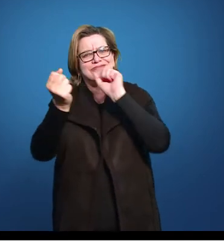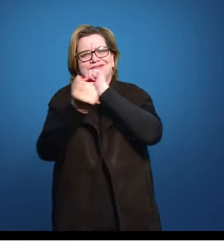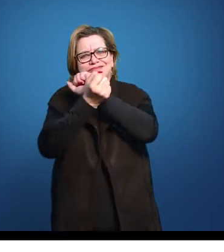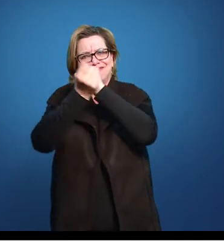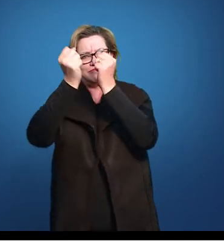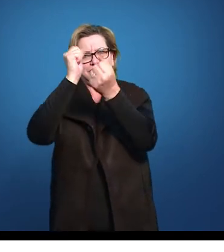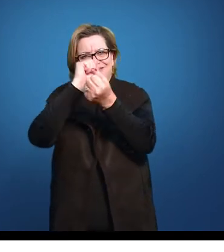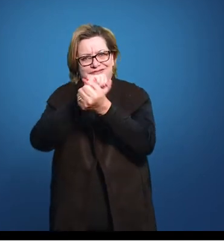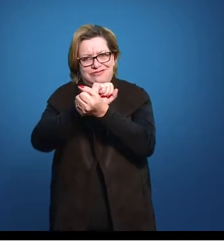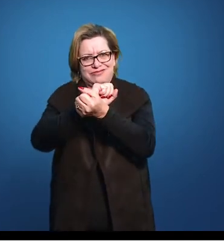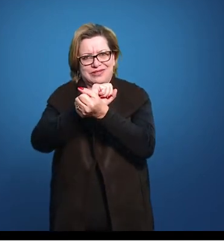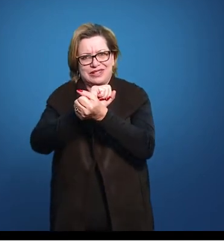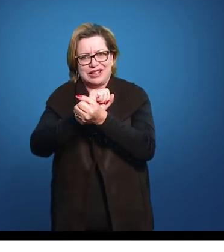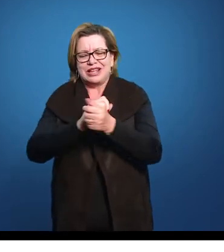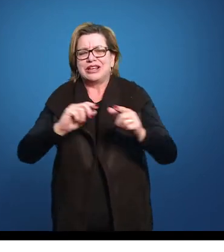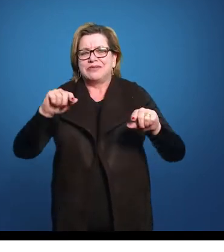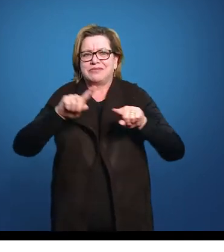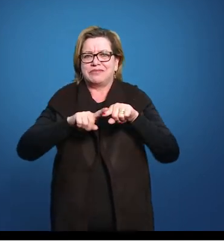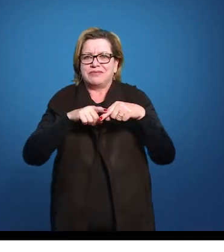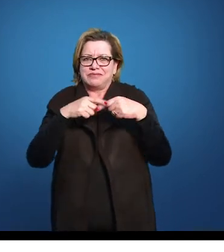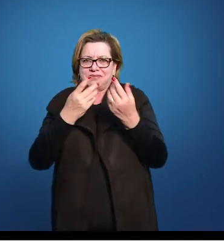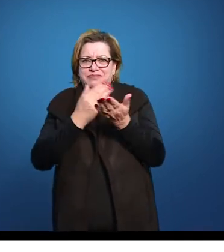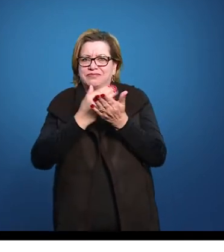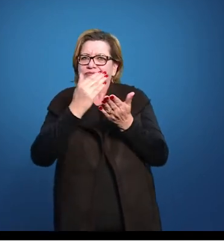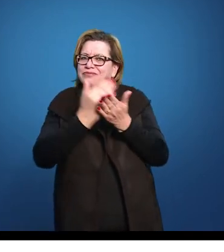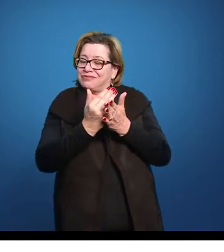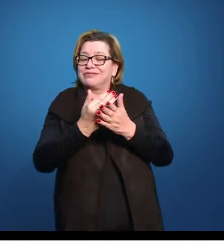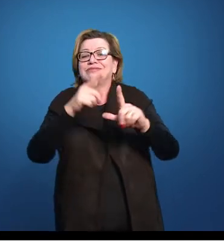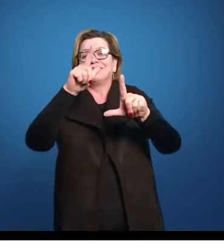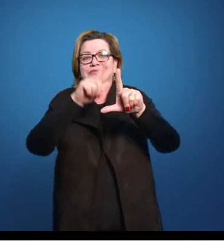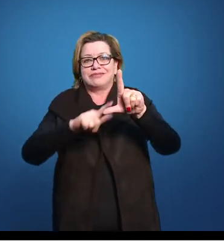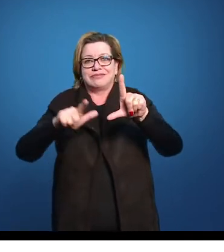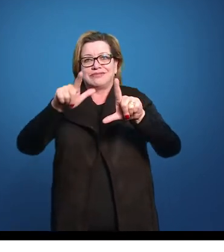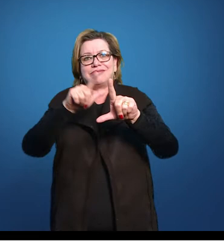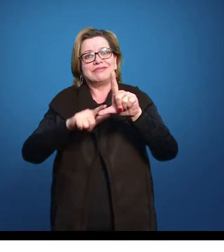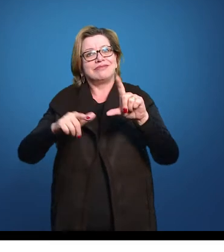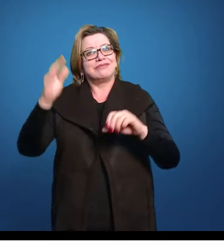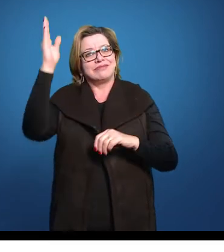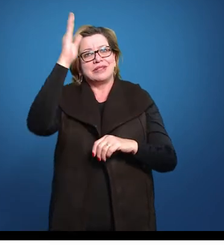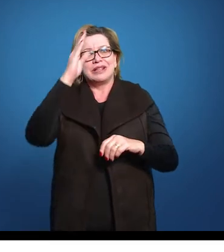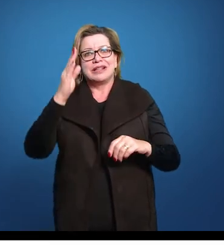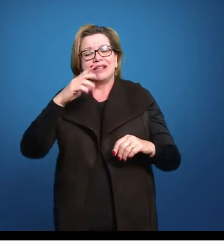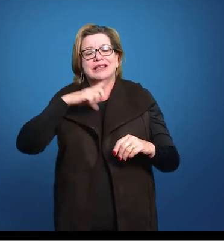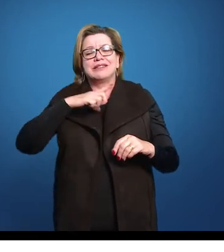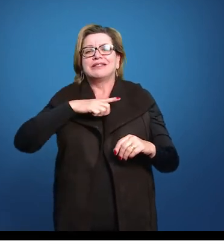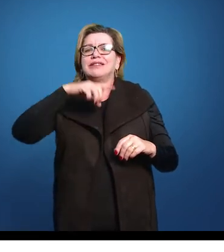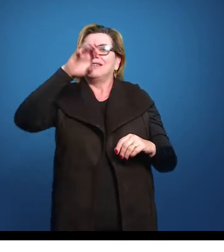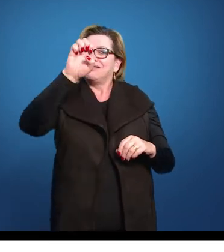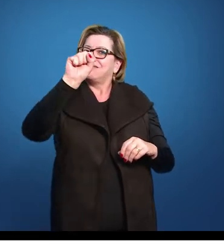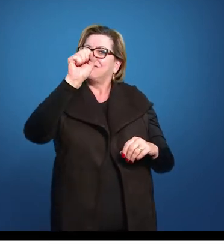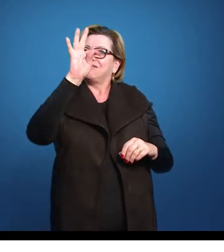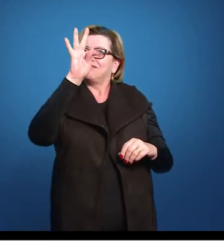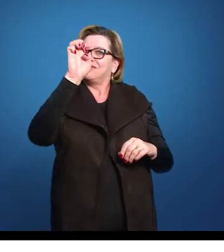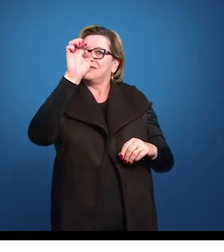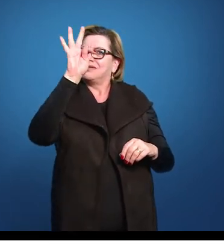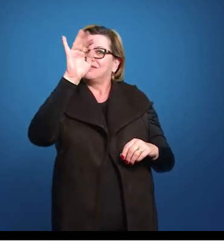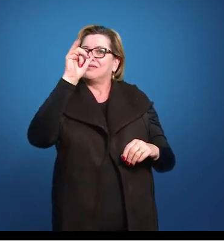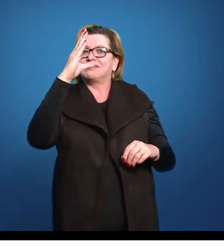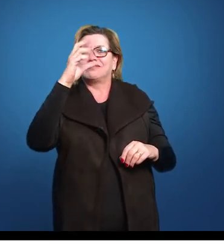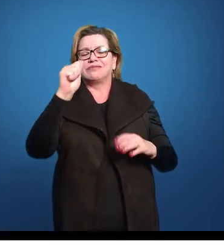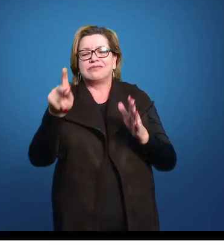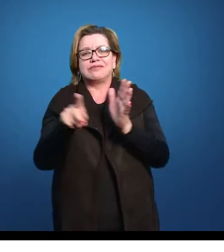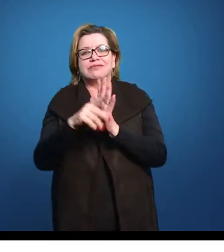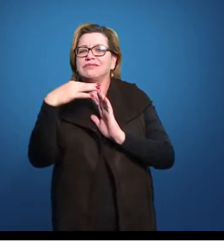a gente não tem mais uma literatura colonial, mas uma literatura nacional, a tem a estética do romantismo, que vai aparecer pela poesia,